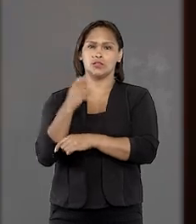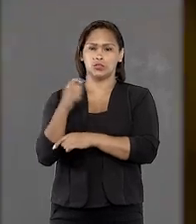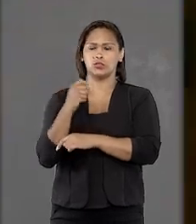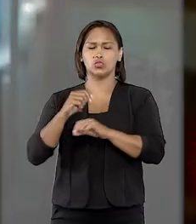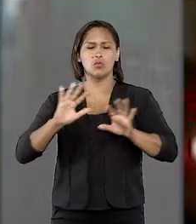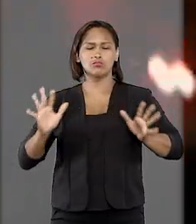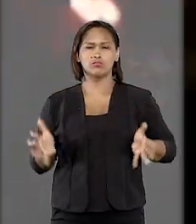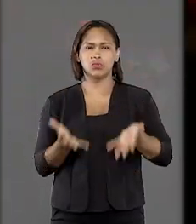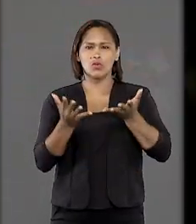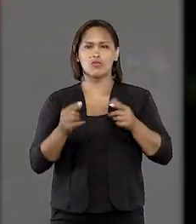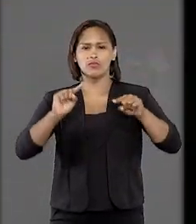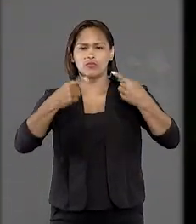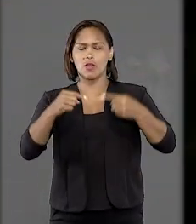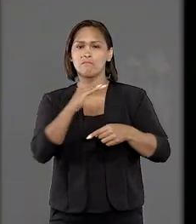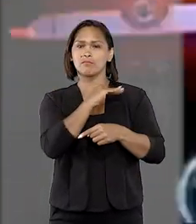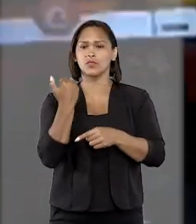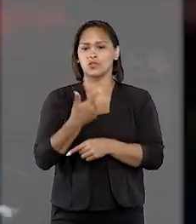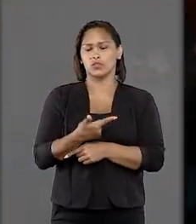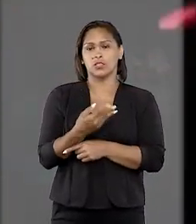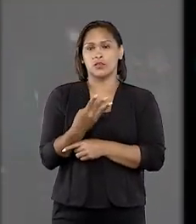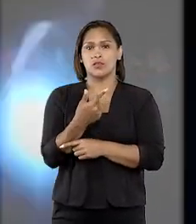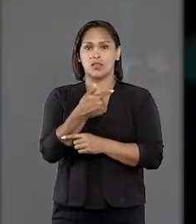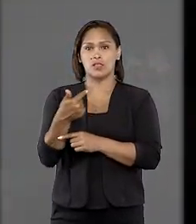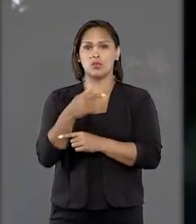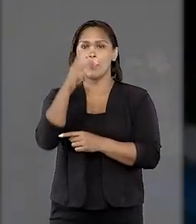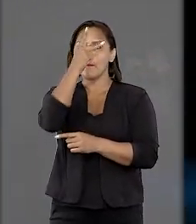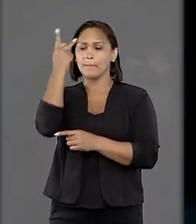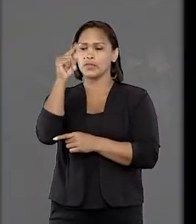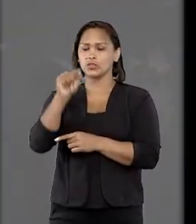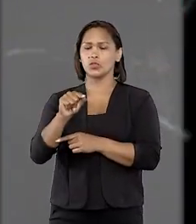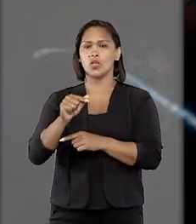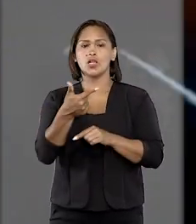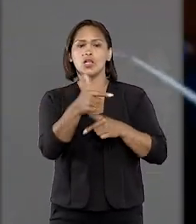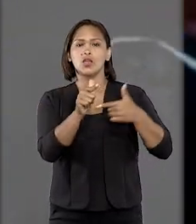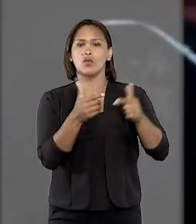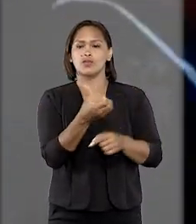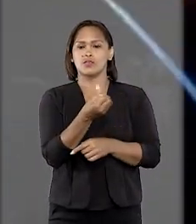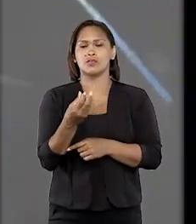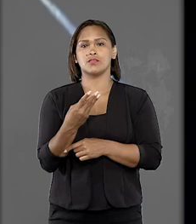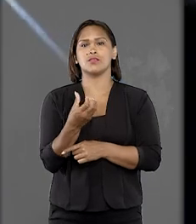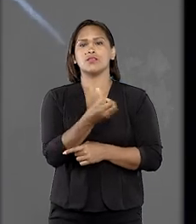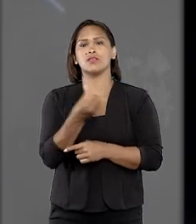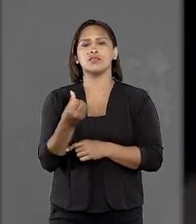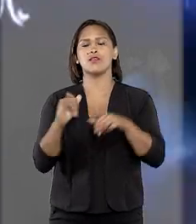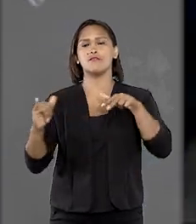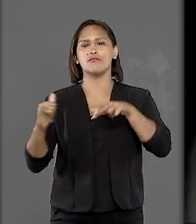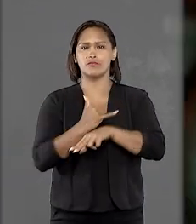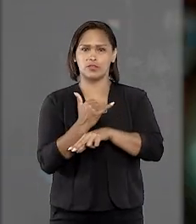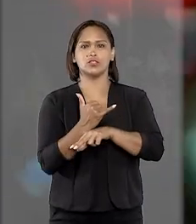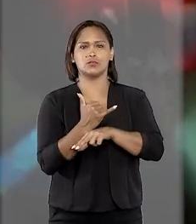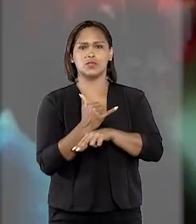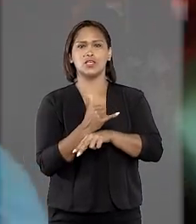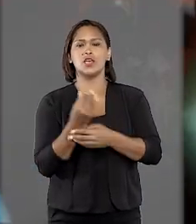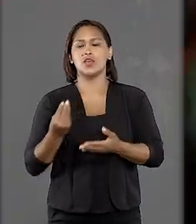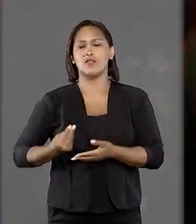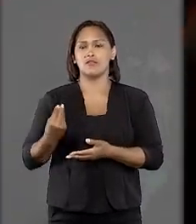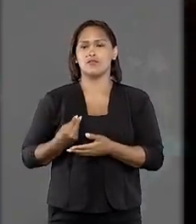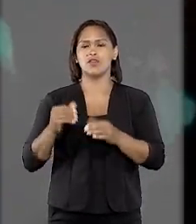no Rio Grande do Sul, provocou a morte de 242 pessoas e outras 636 vítimas